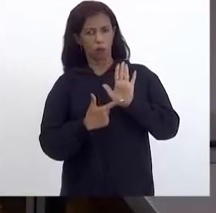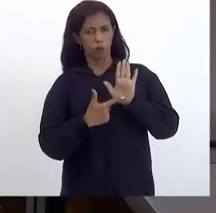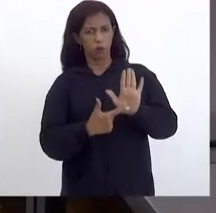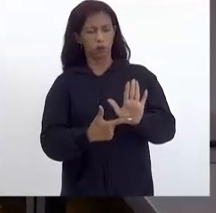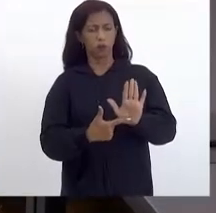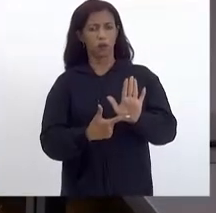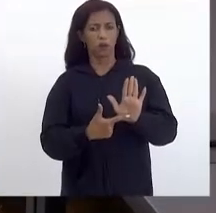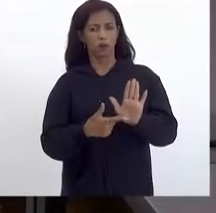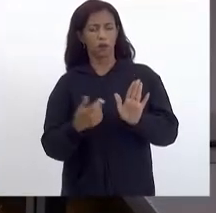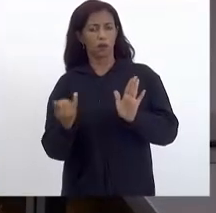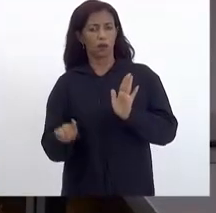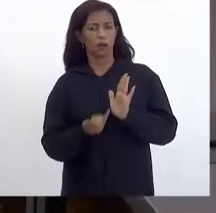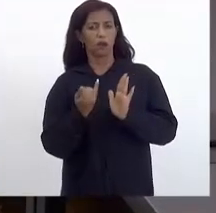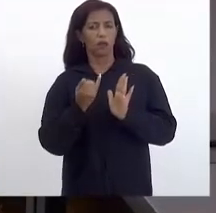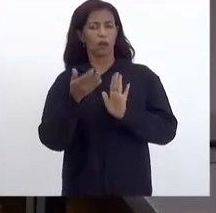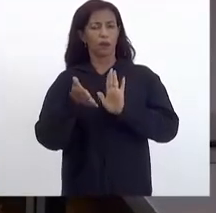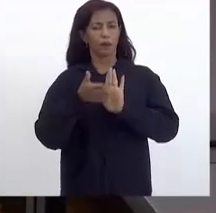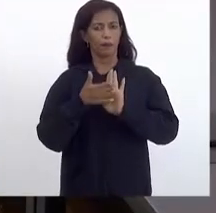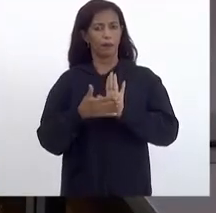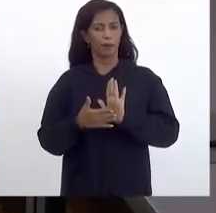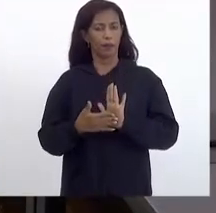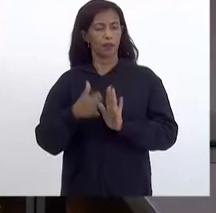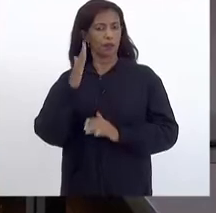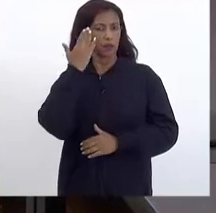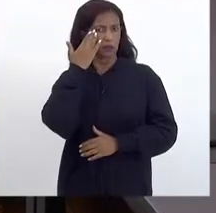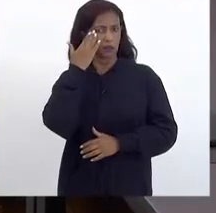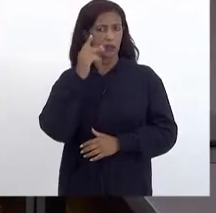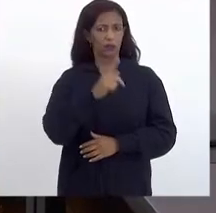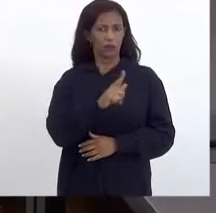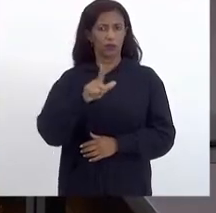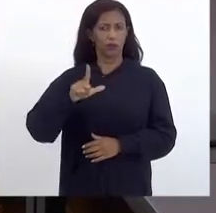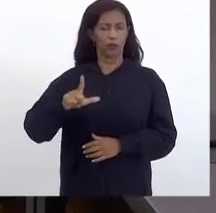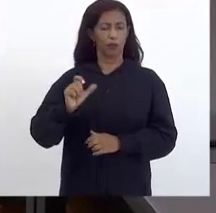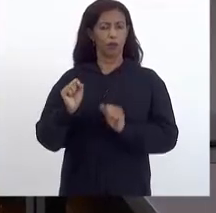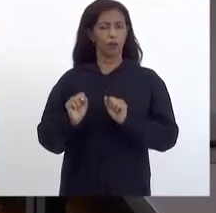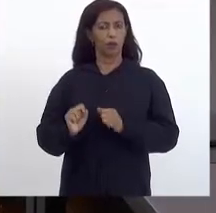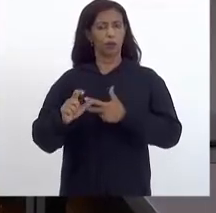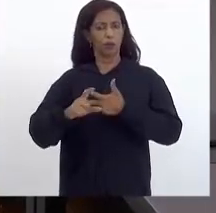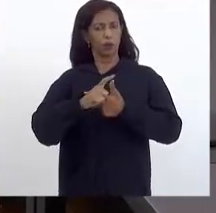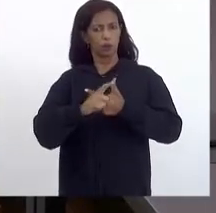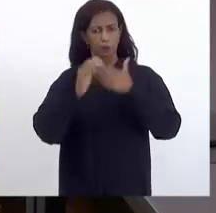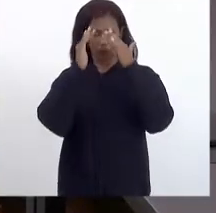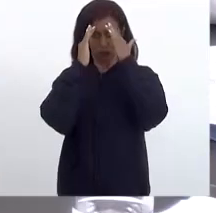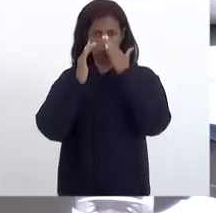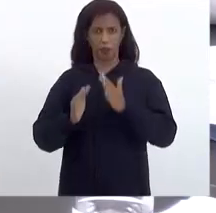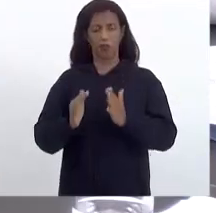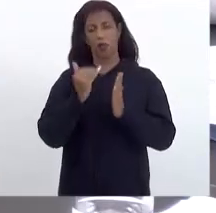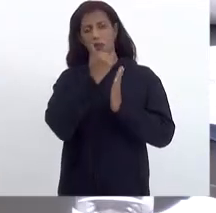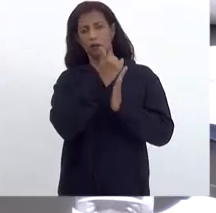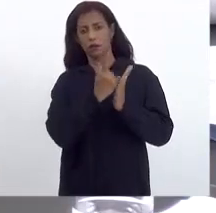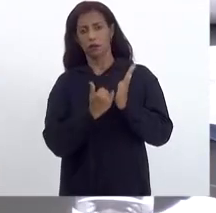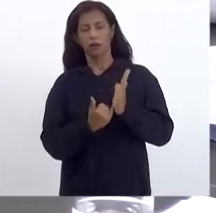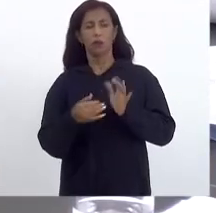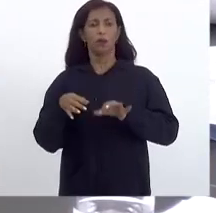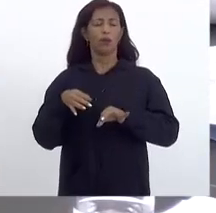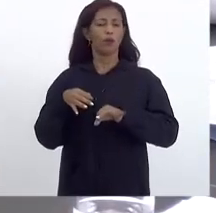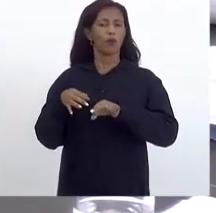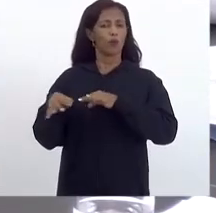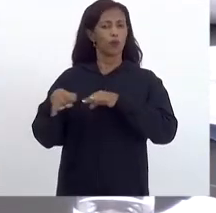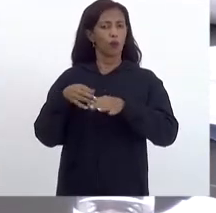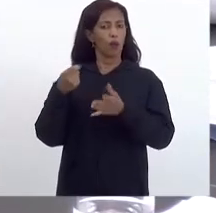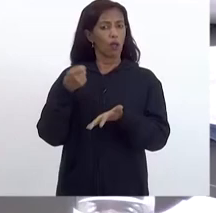fundamentação do parecer, entendo que o projeto de lei do Poder Executivo cumpre os requisitos formais